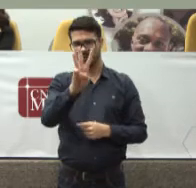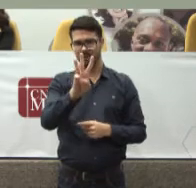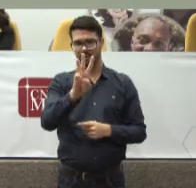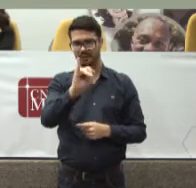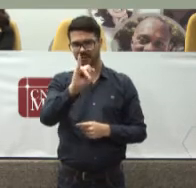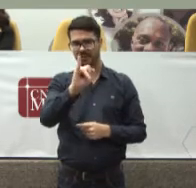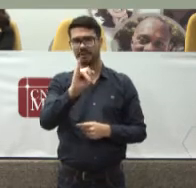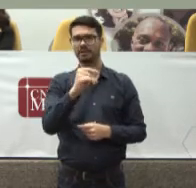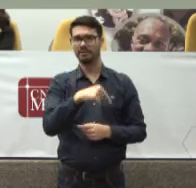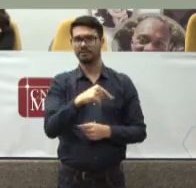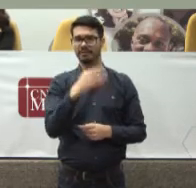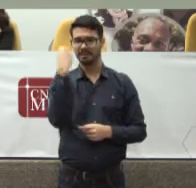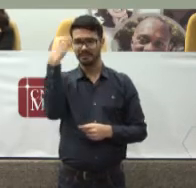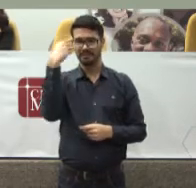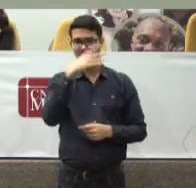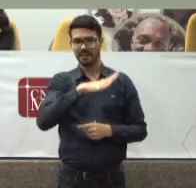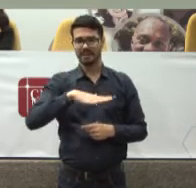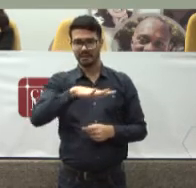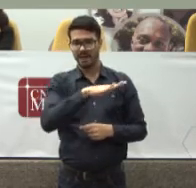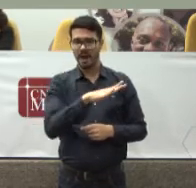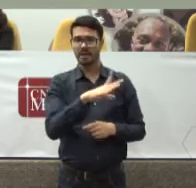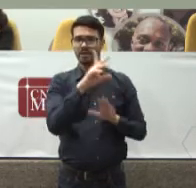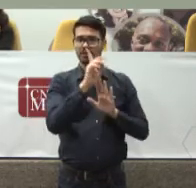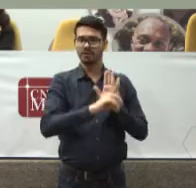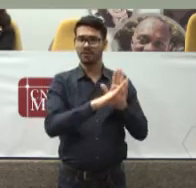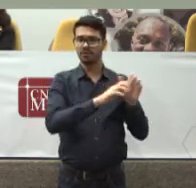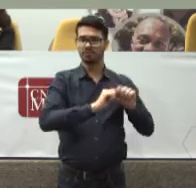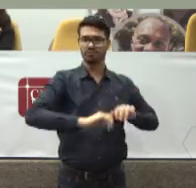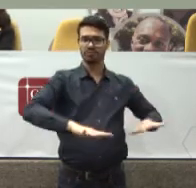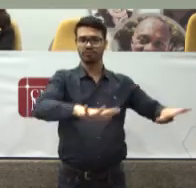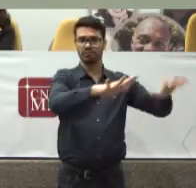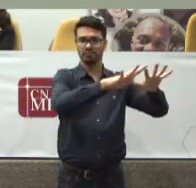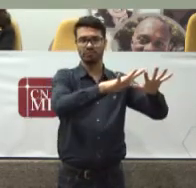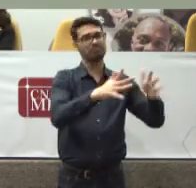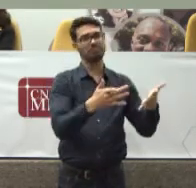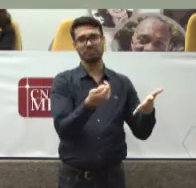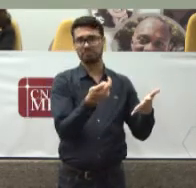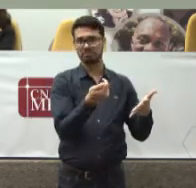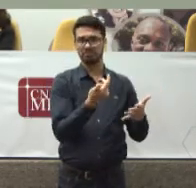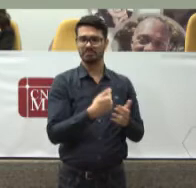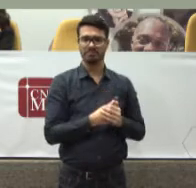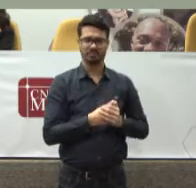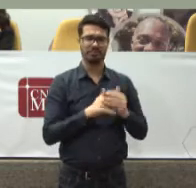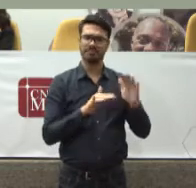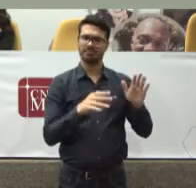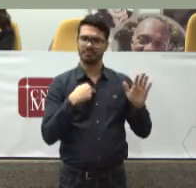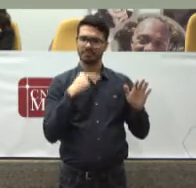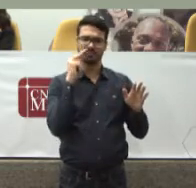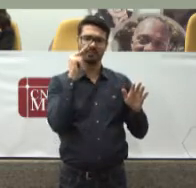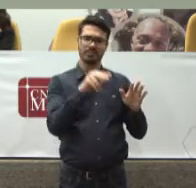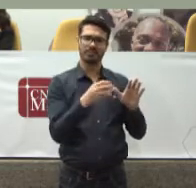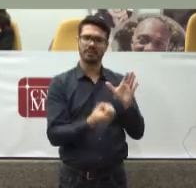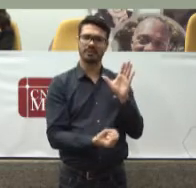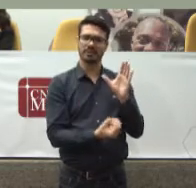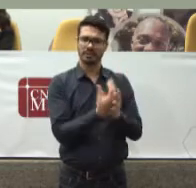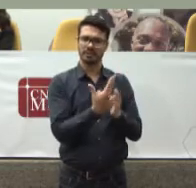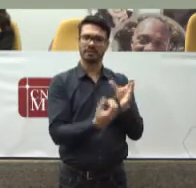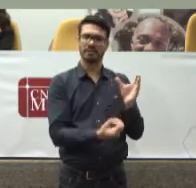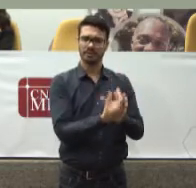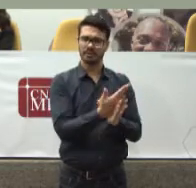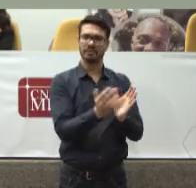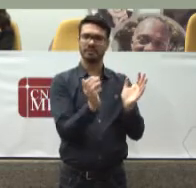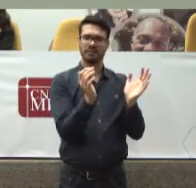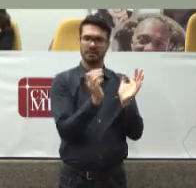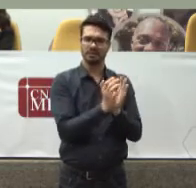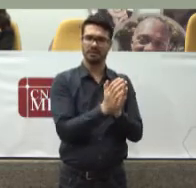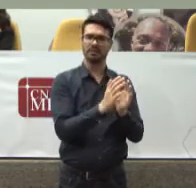difuso Foi muito modesta Enquanto promotor de justiça Ele falou Mas veja Crie uma equipe E trabalhe